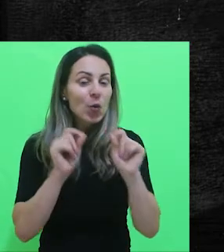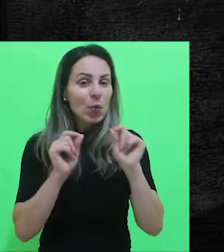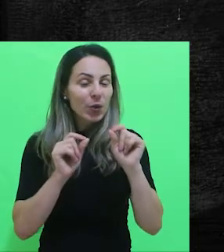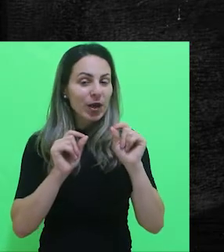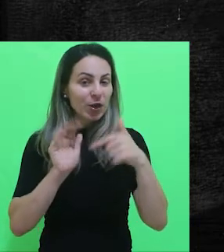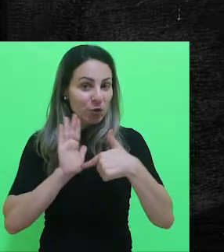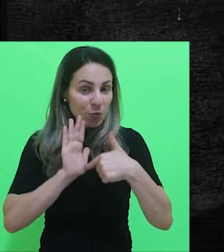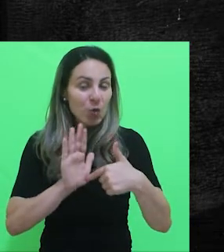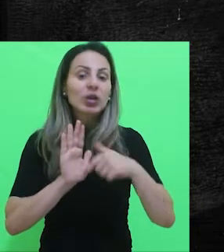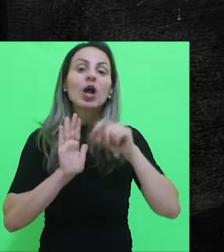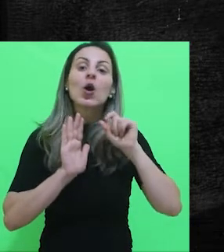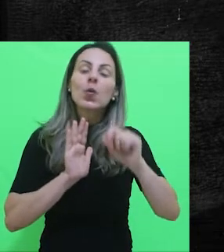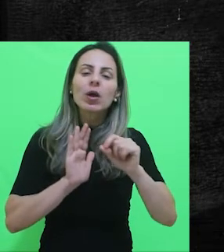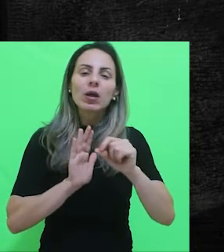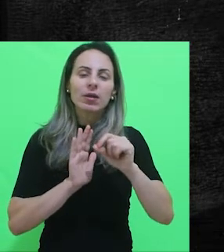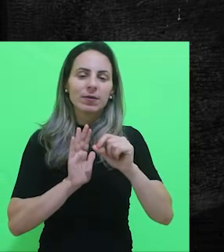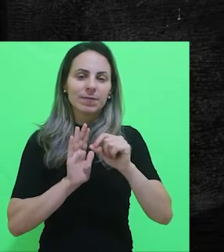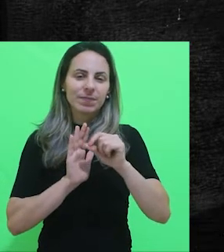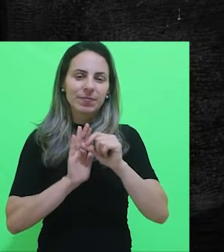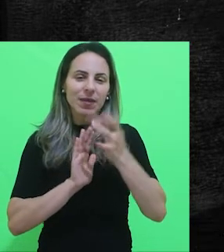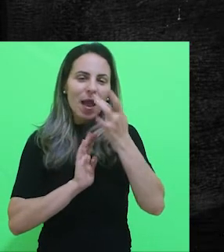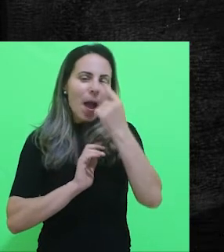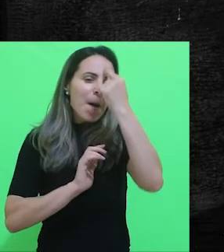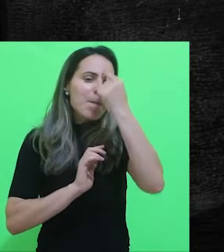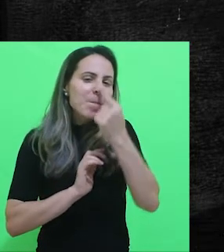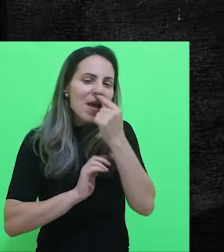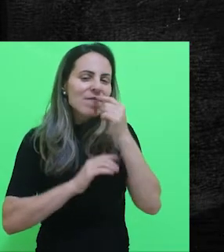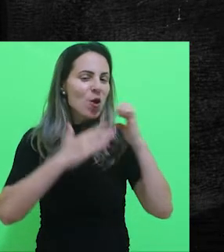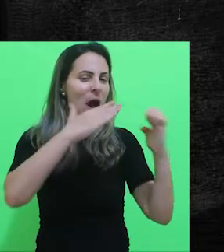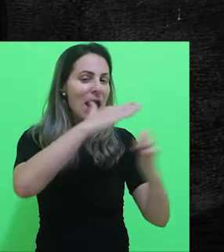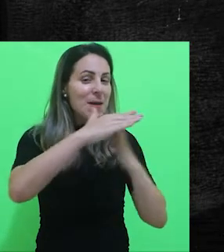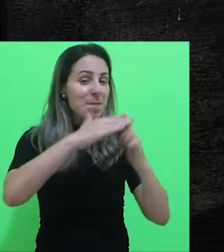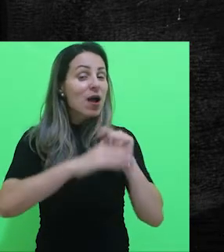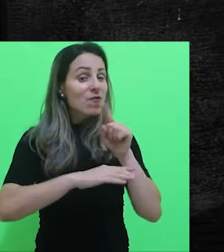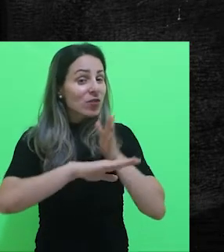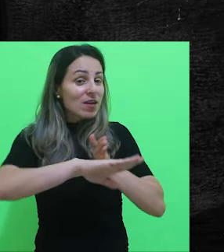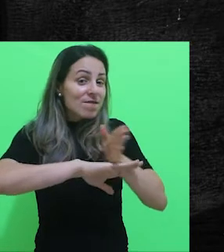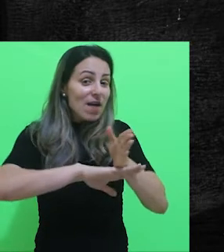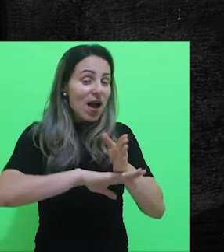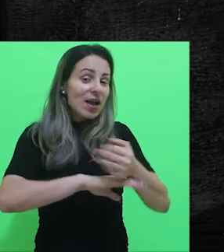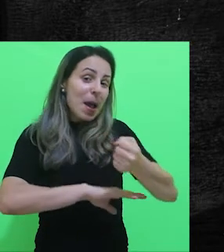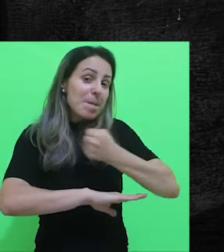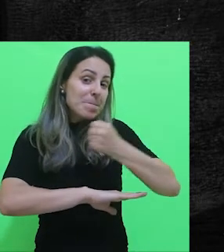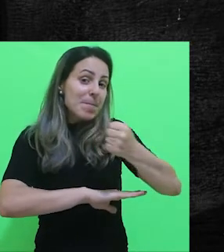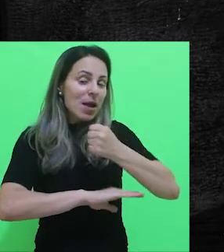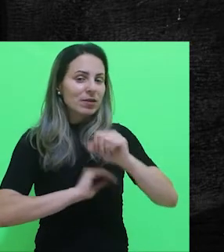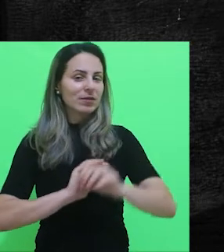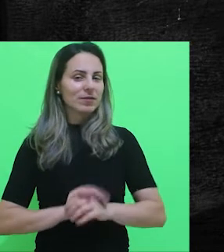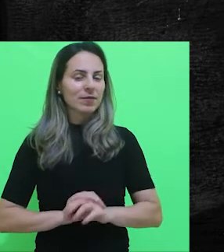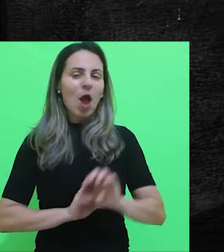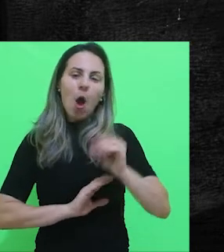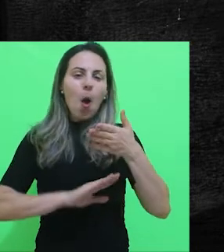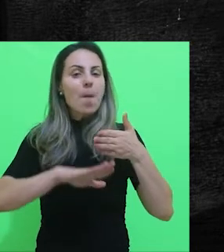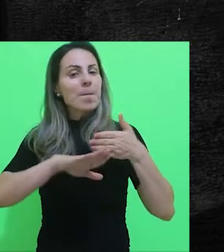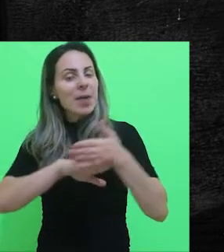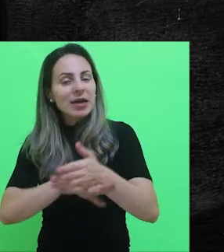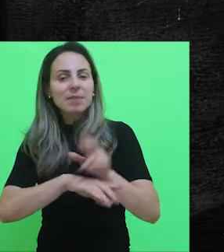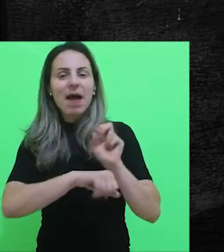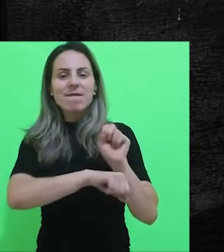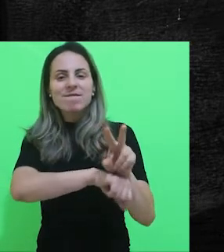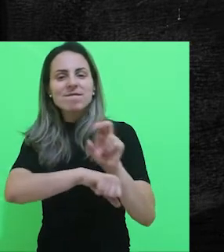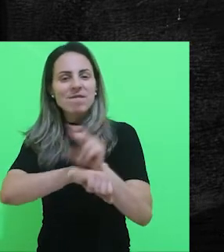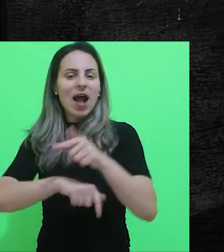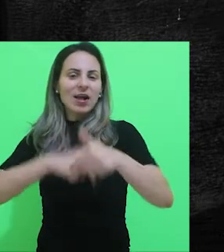identificar, de procurar conhecer antes o perfil da empresa que você está se candidatando ou participando do